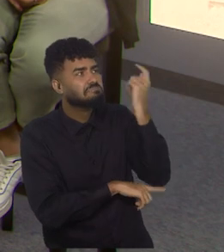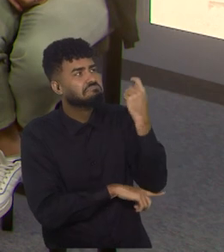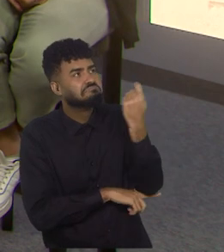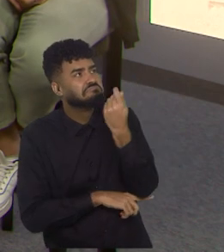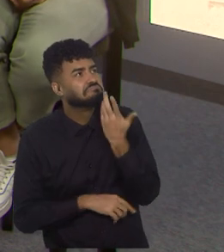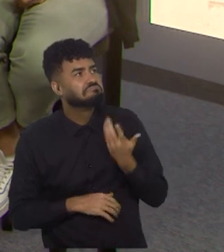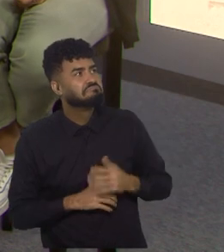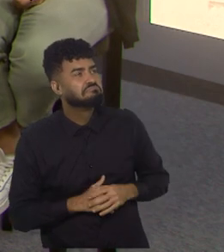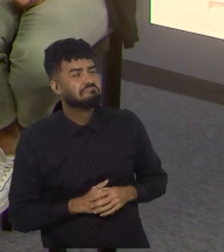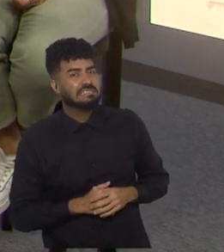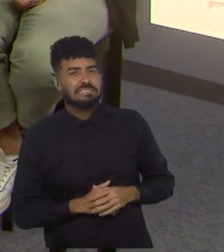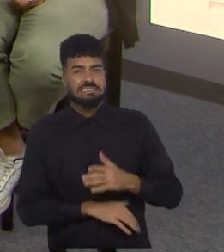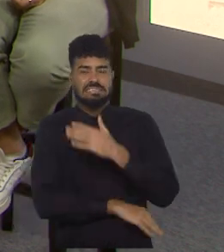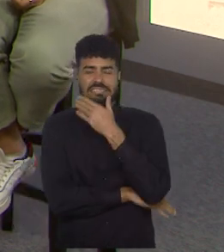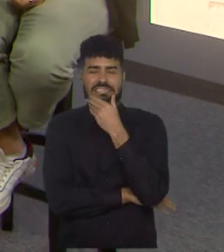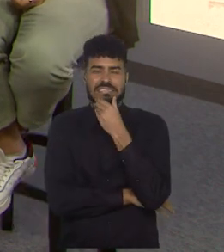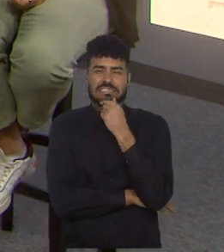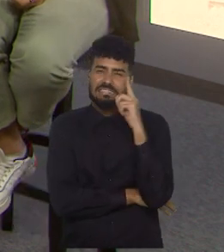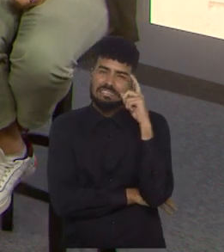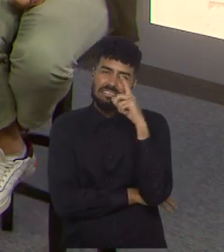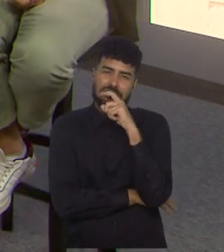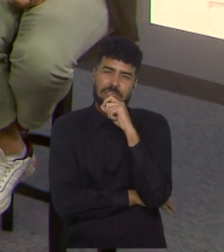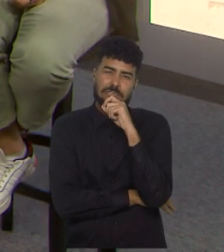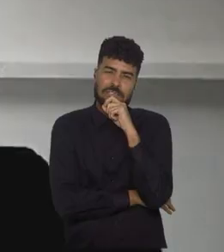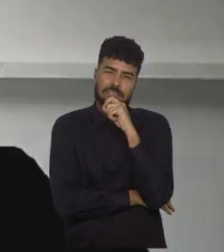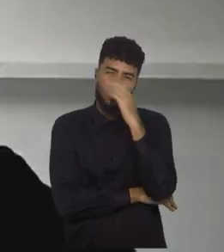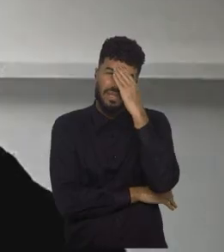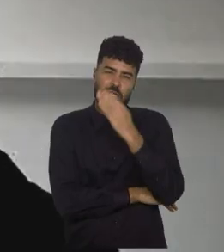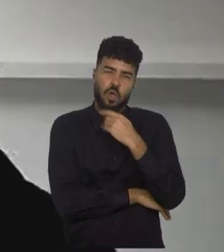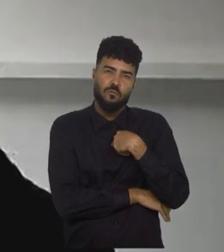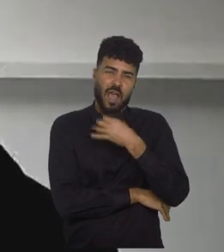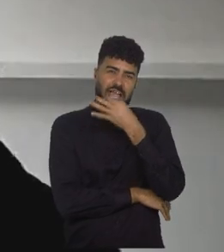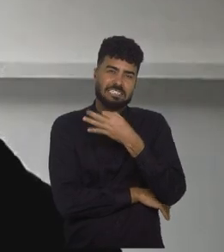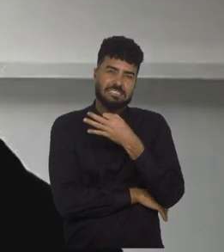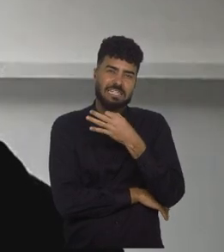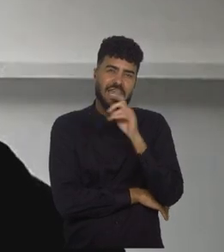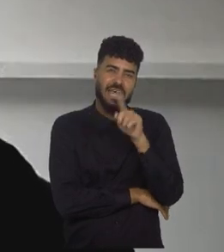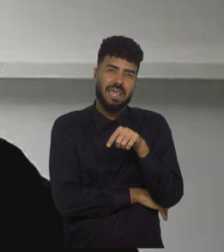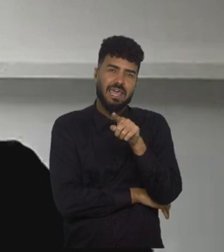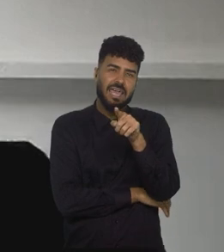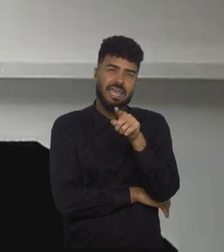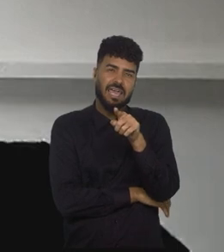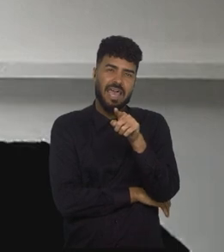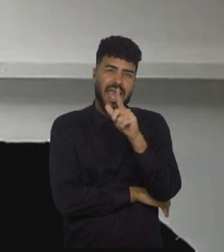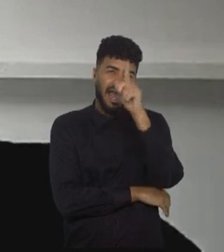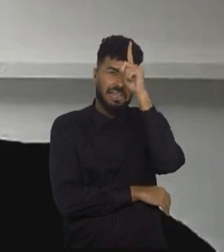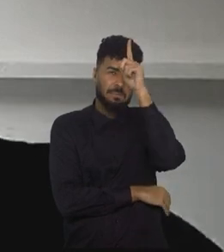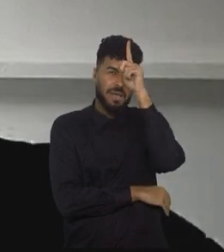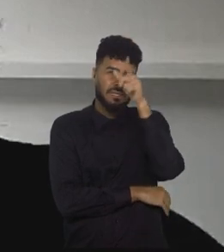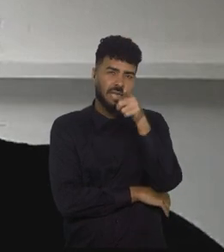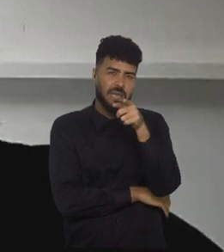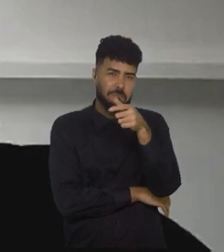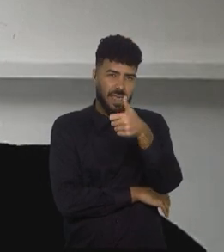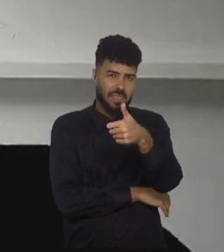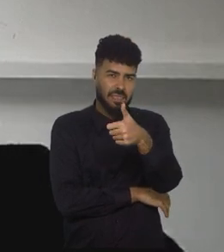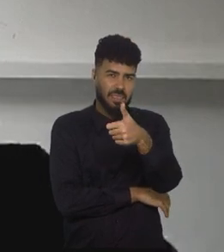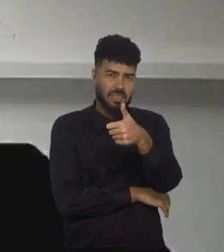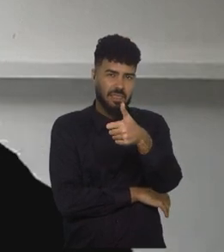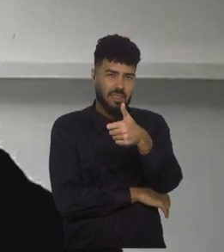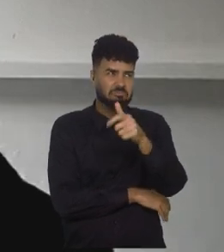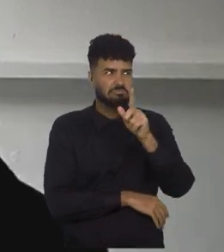Hum, muito difícil. Eu vou escutar aqui. Eu acho que a Alemanha chega bem, uma